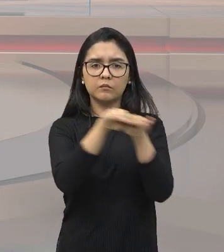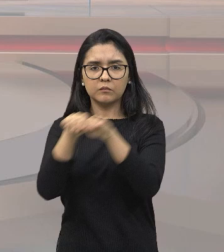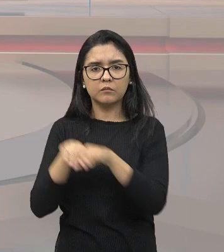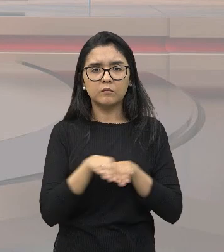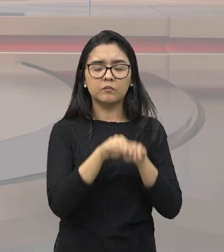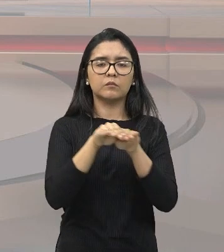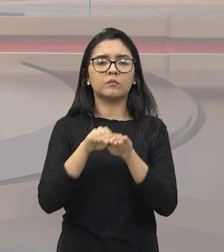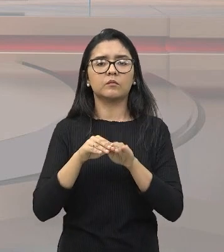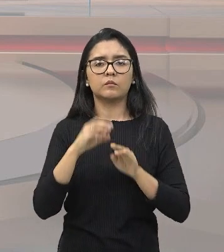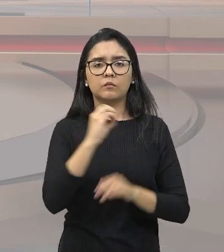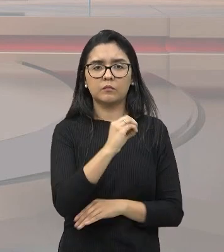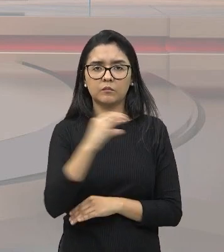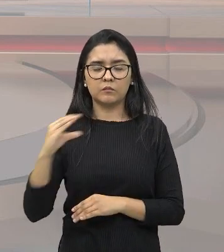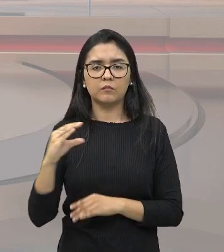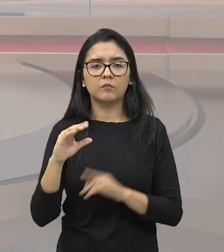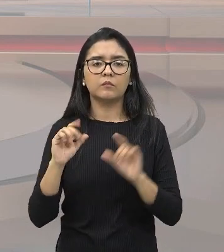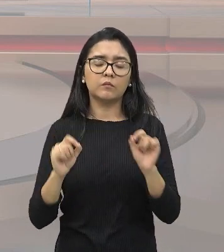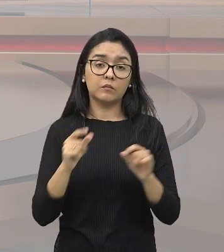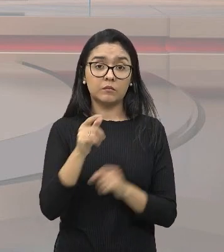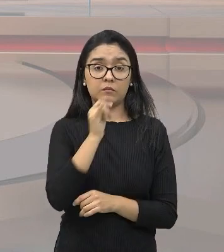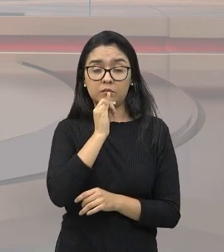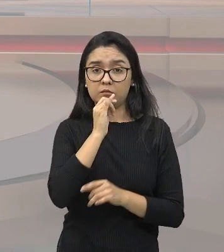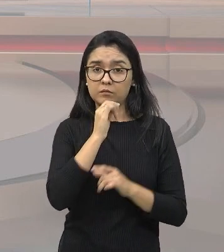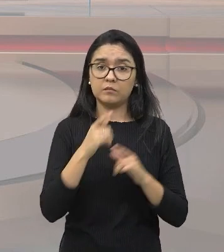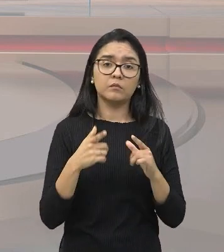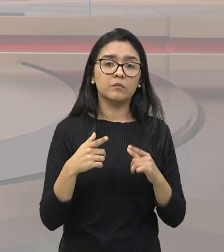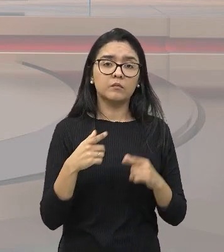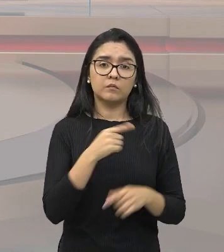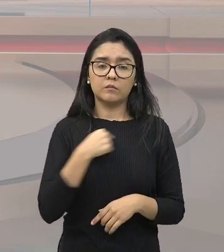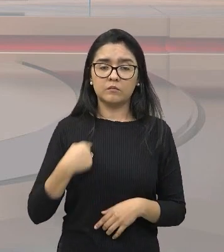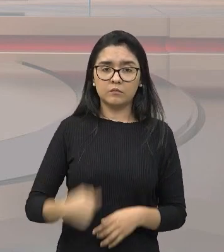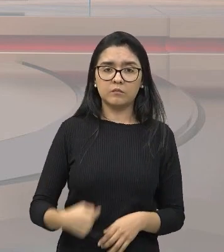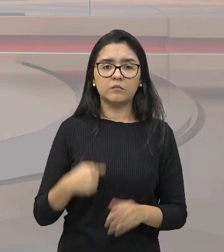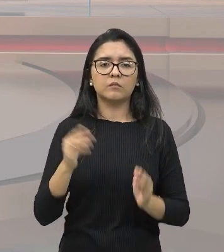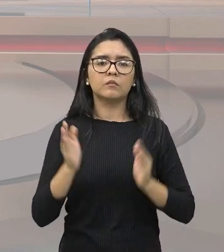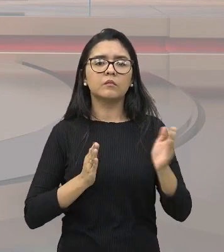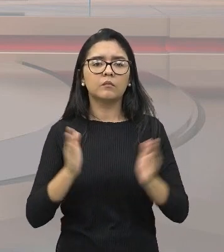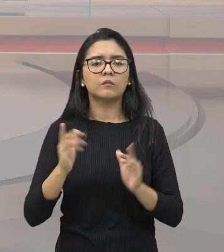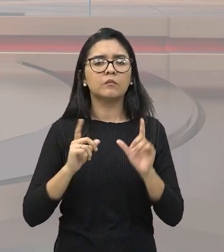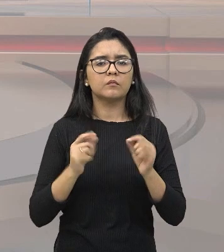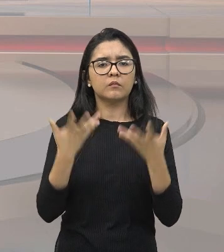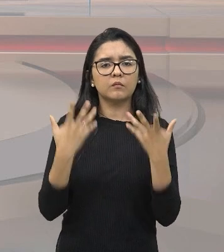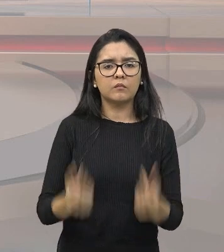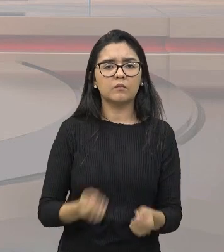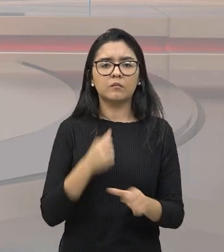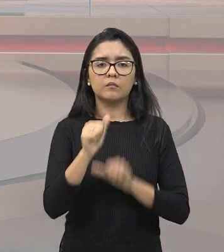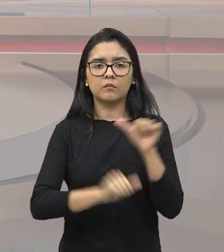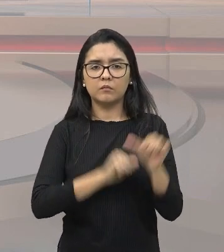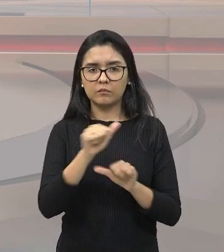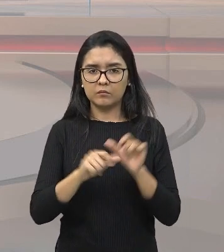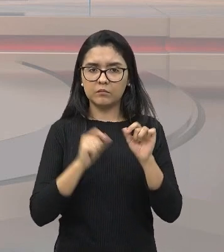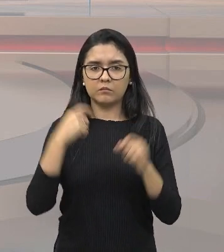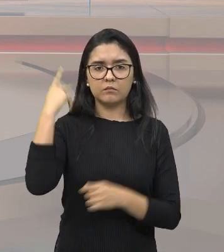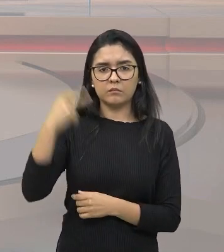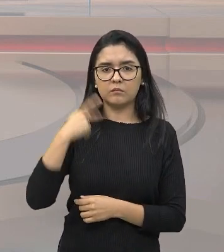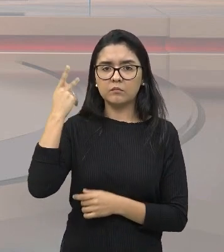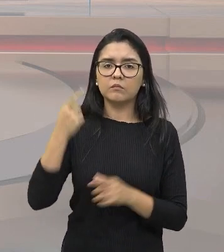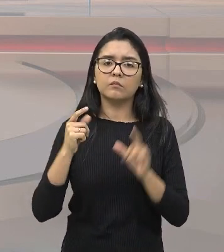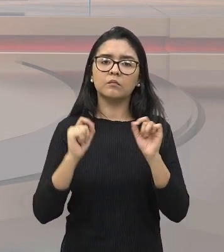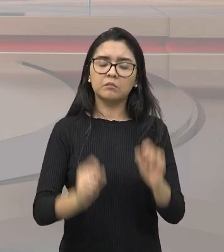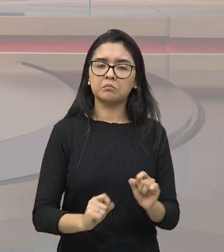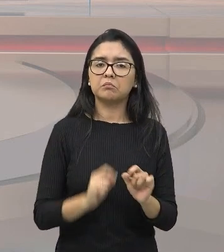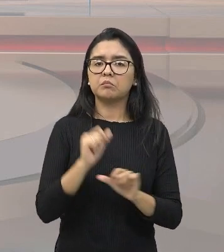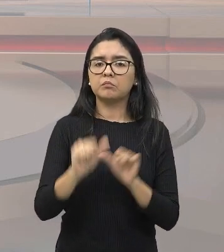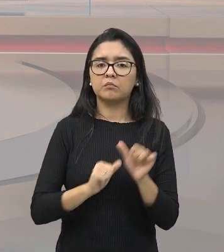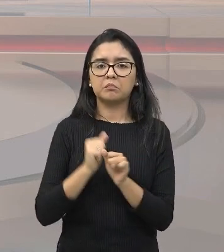Ocidente. O Japão, por exemplo, durante a era Meiji, adaptou reformas políticas e econômicas que o transformaram em uma potência